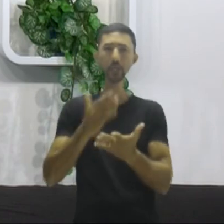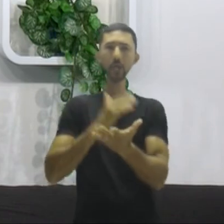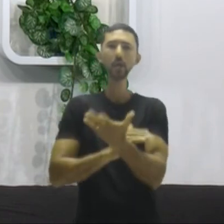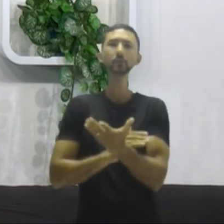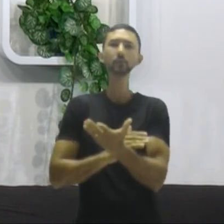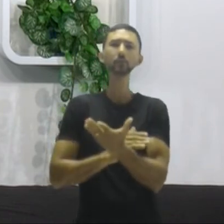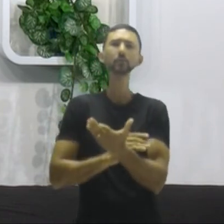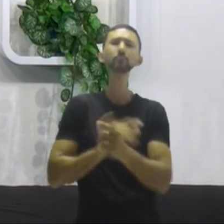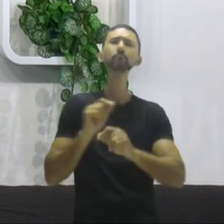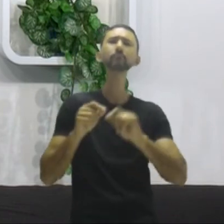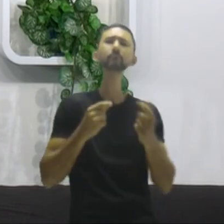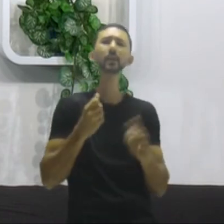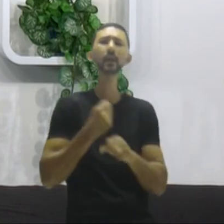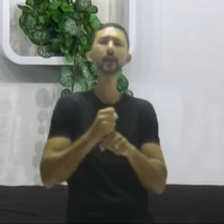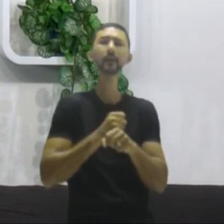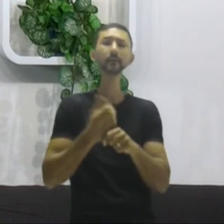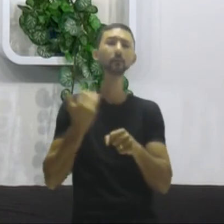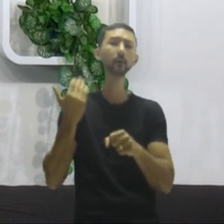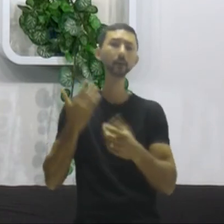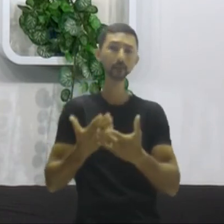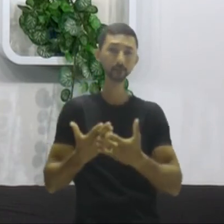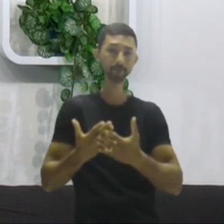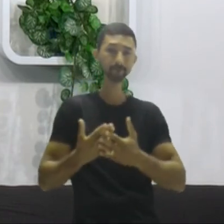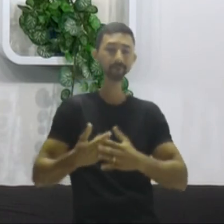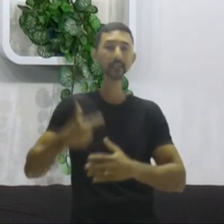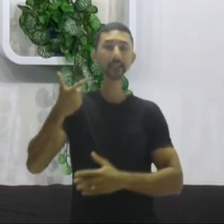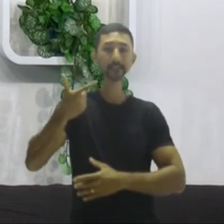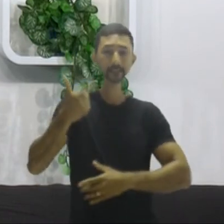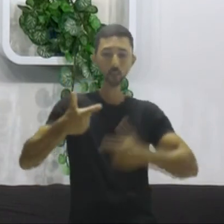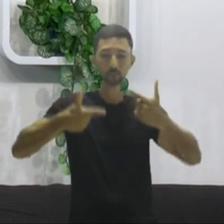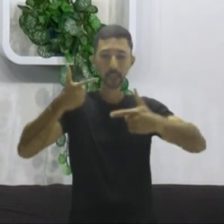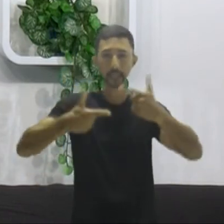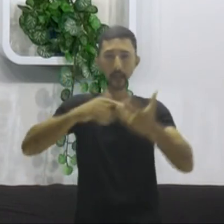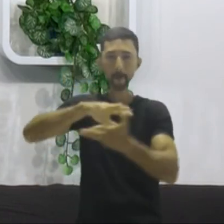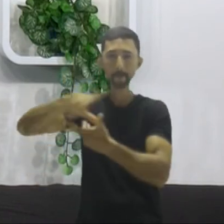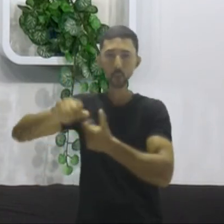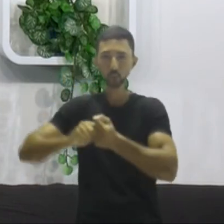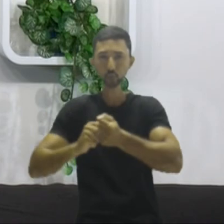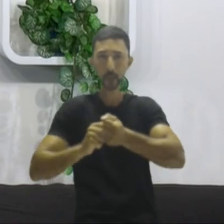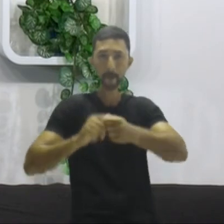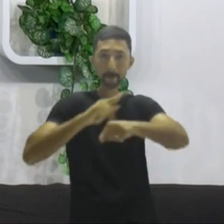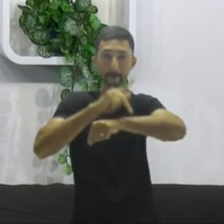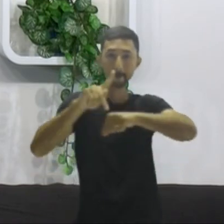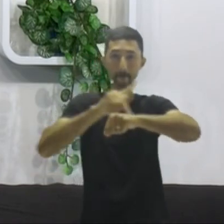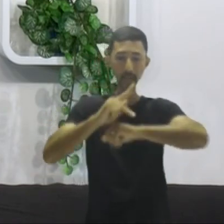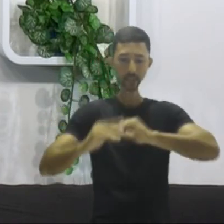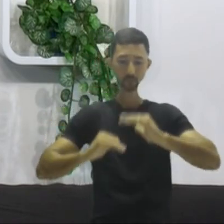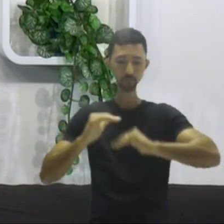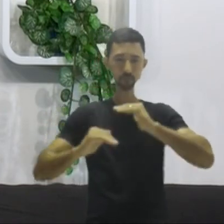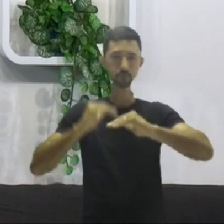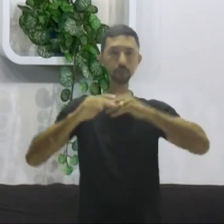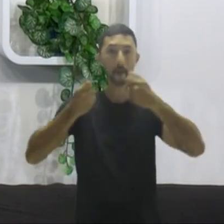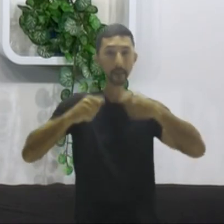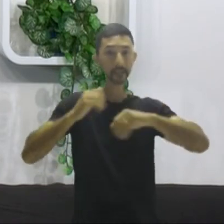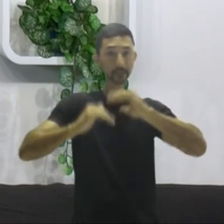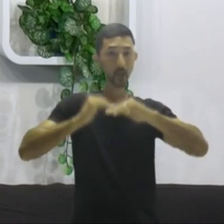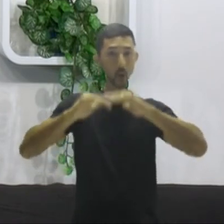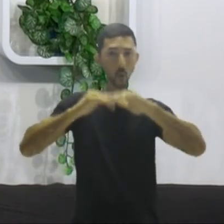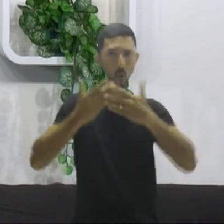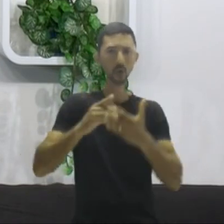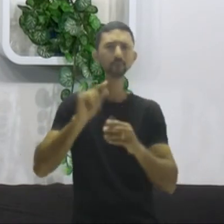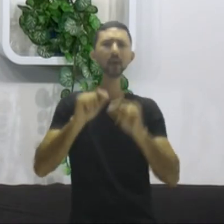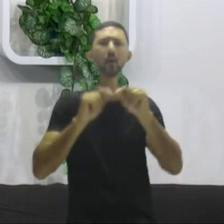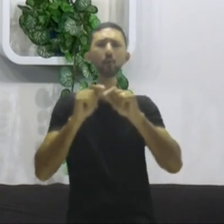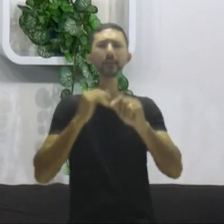1951? A Segunda Guerra Mundial. Os países precisam se reestruturar. E o que é